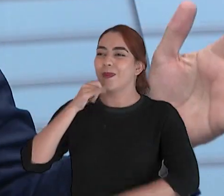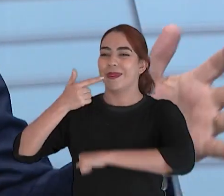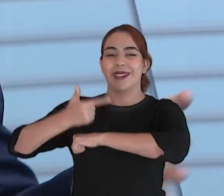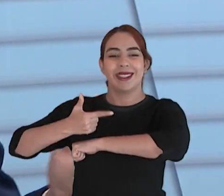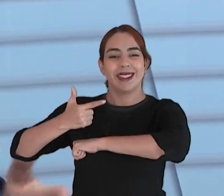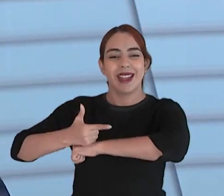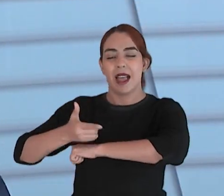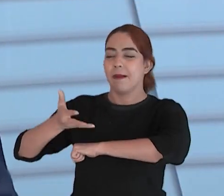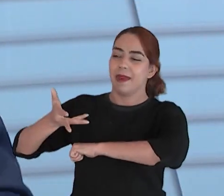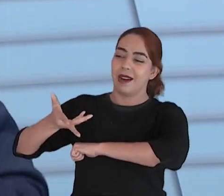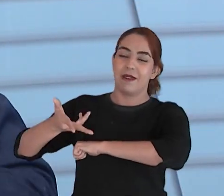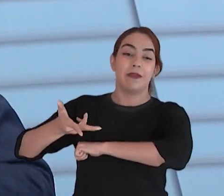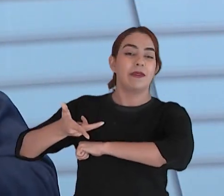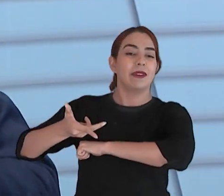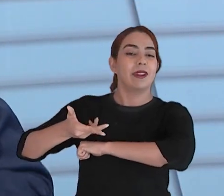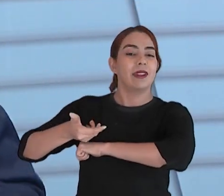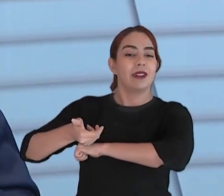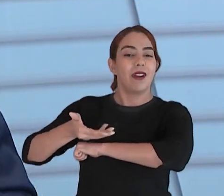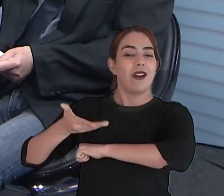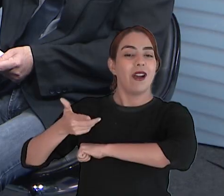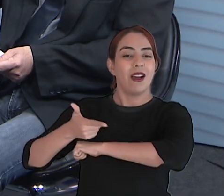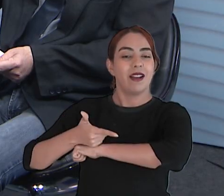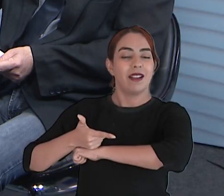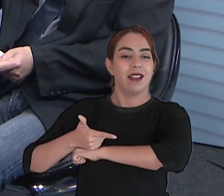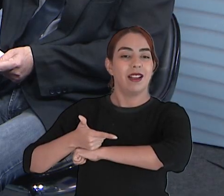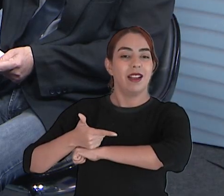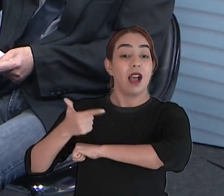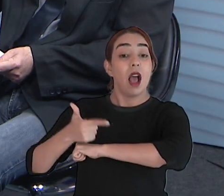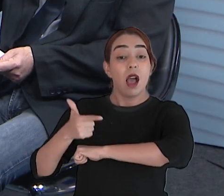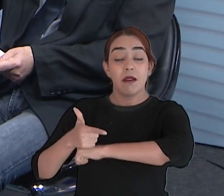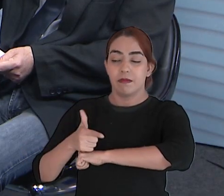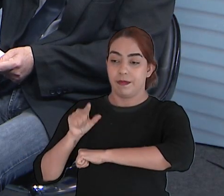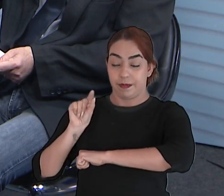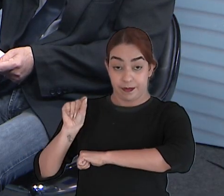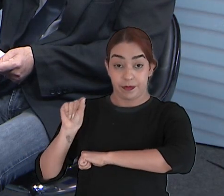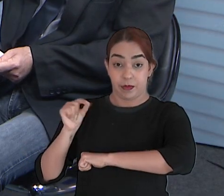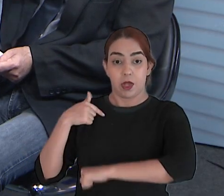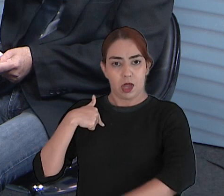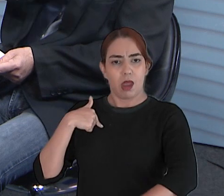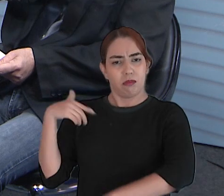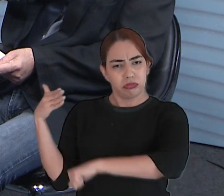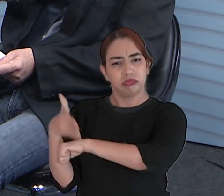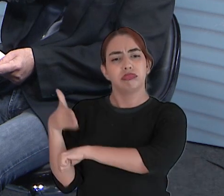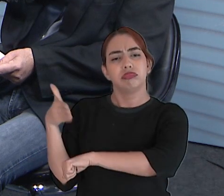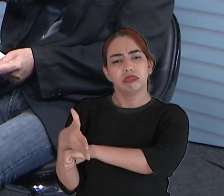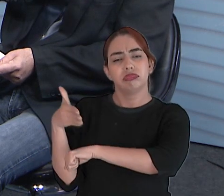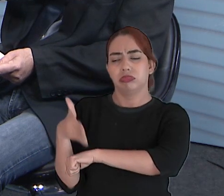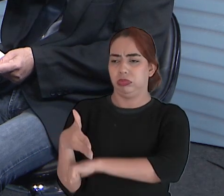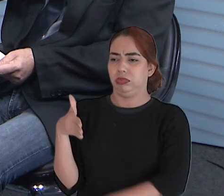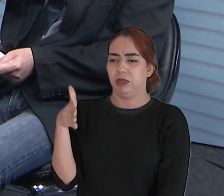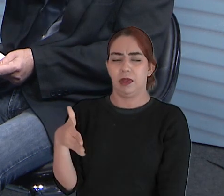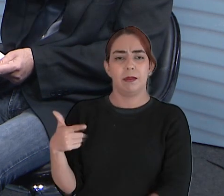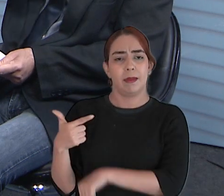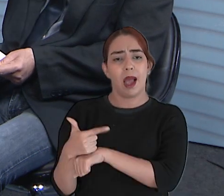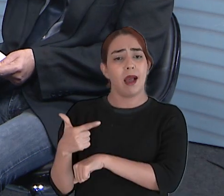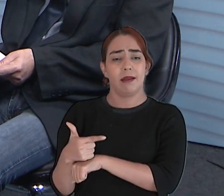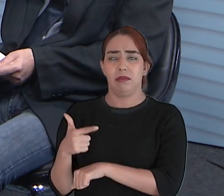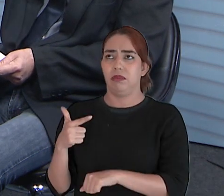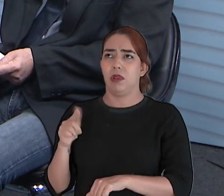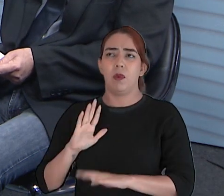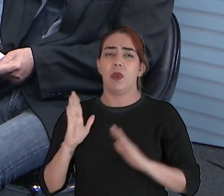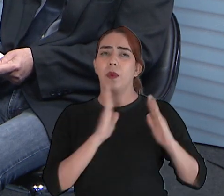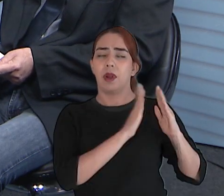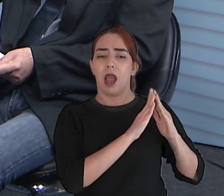excelente foi feito mas a beira-mar tem um detalhe viu deputado Henrique eu frequento a beira-mar eu não moro ali no Meirelles eu moro no